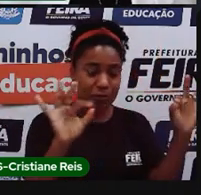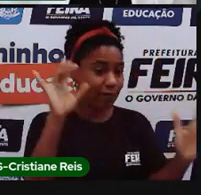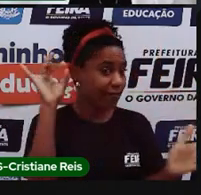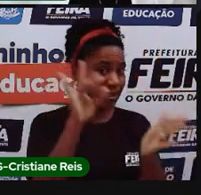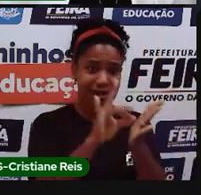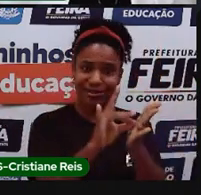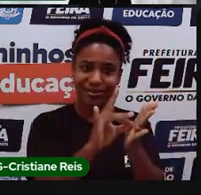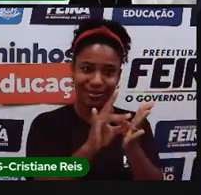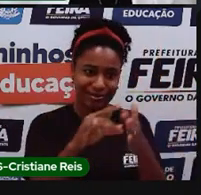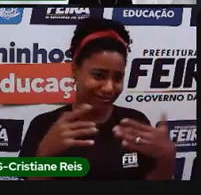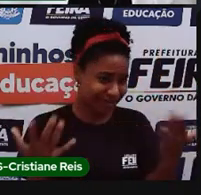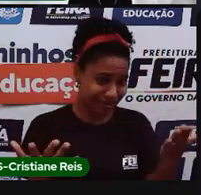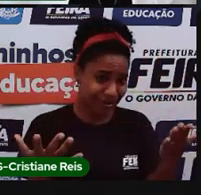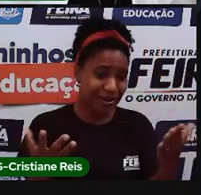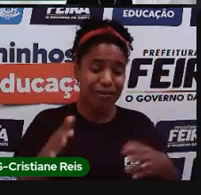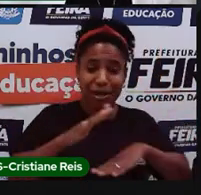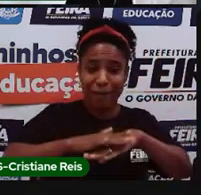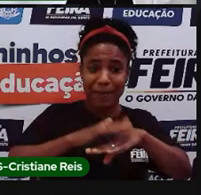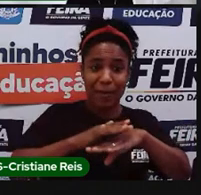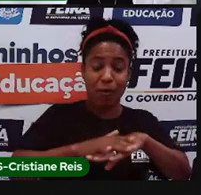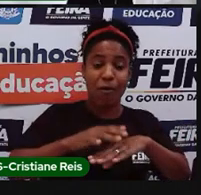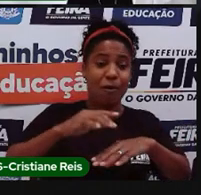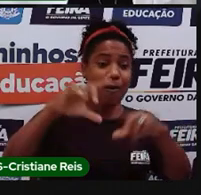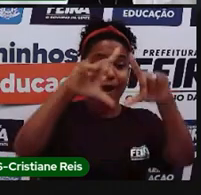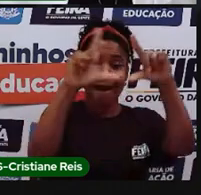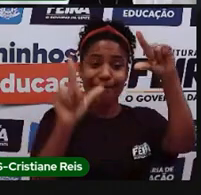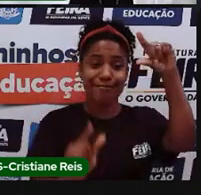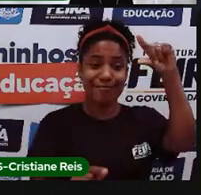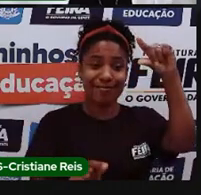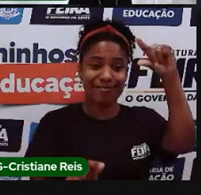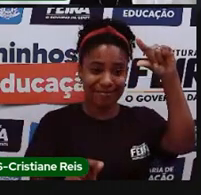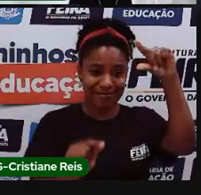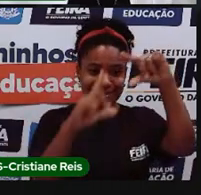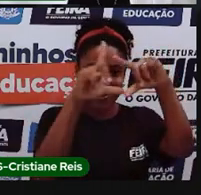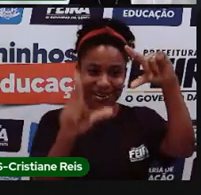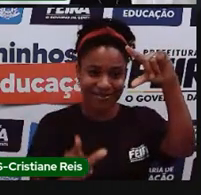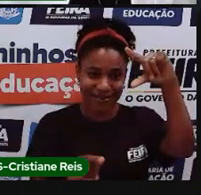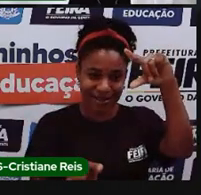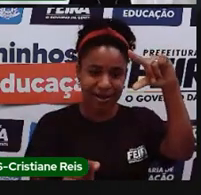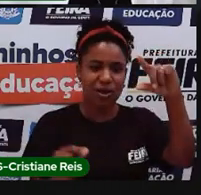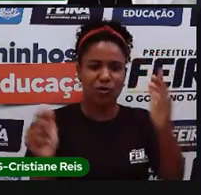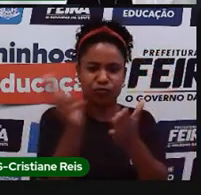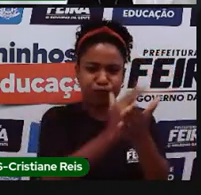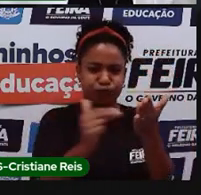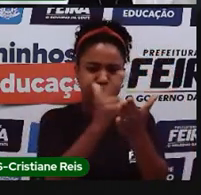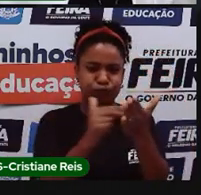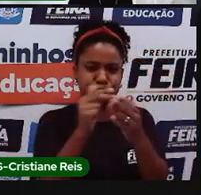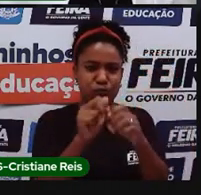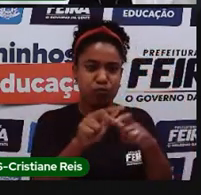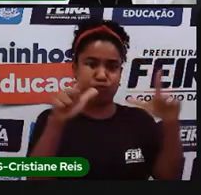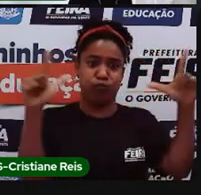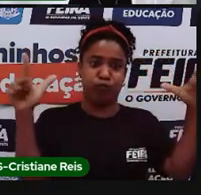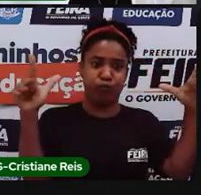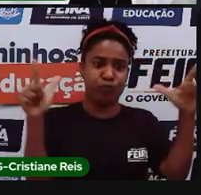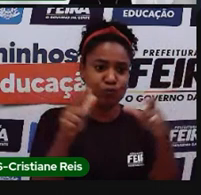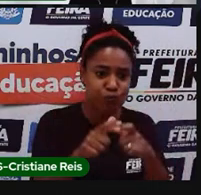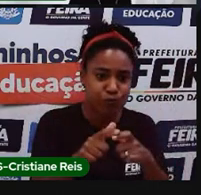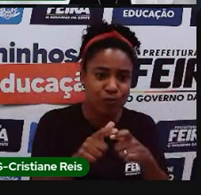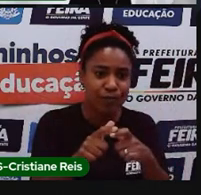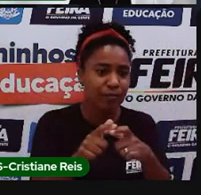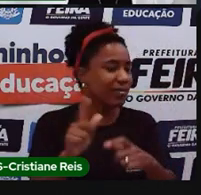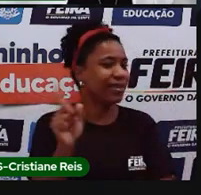África, do tamanho que eu quisesse desenhar, aqui a América do Sul, do tamanho que eu quisesse desenhar. Então, na realidade, eu